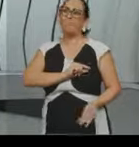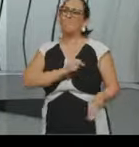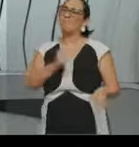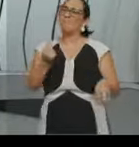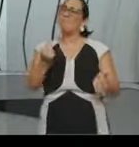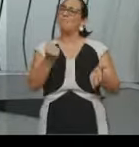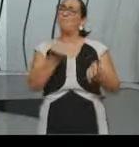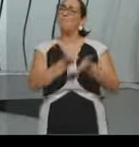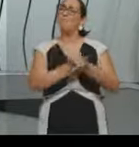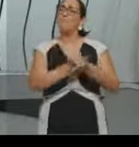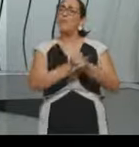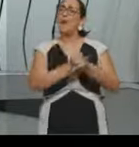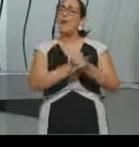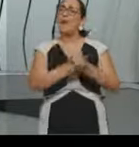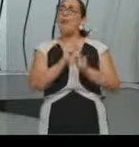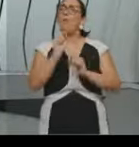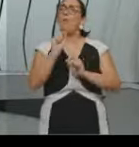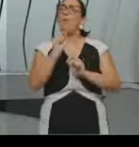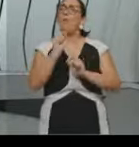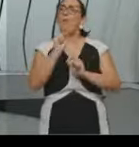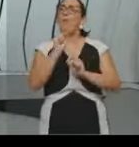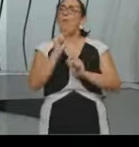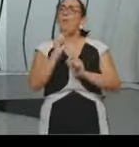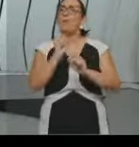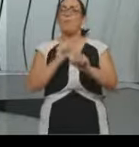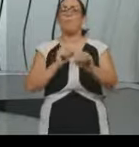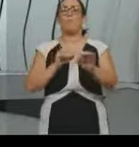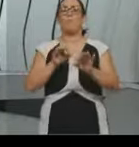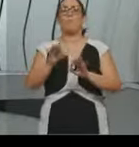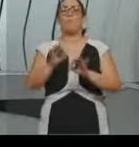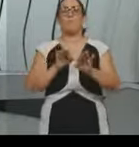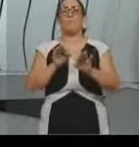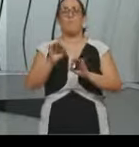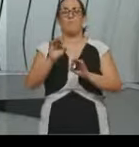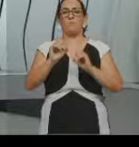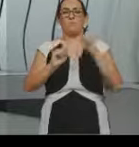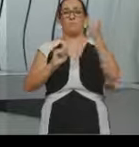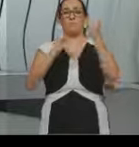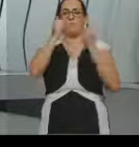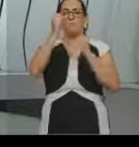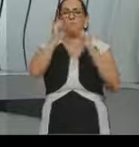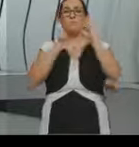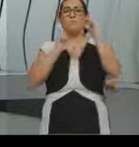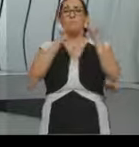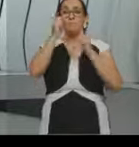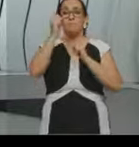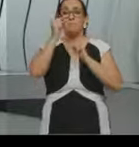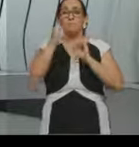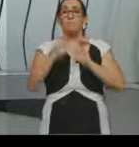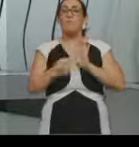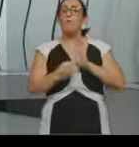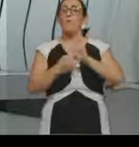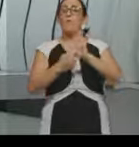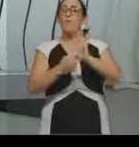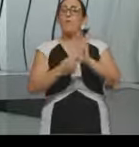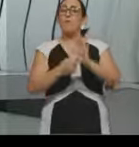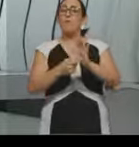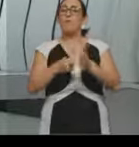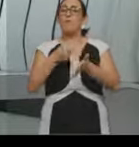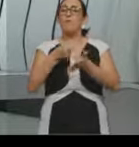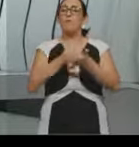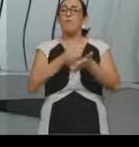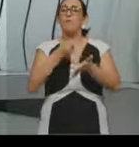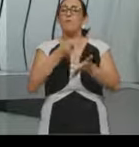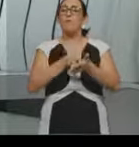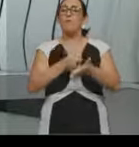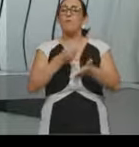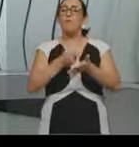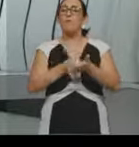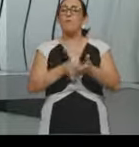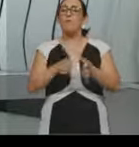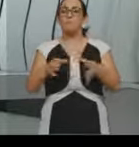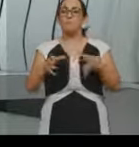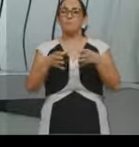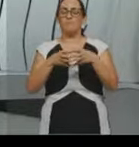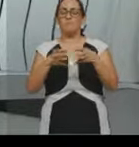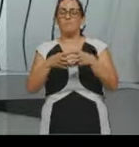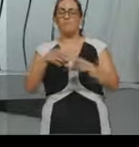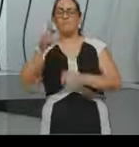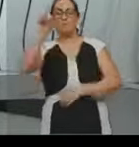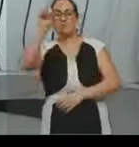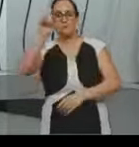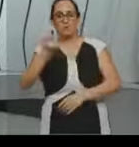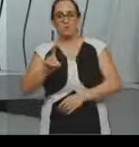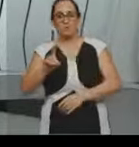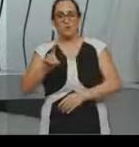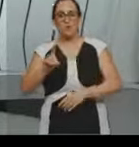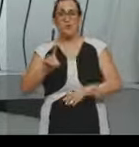e está diretamente relacionado ao crescimento da luta por esses direitos, né? E ao desenvolvimento dos sindicatos, né? No mundo